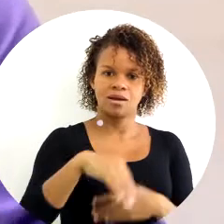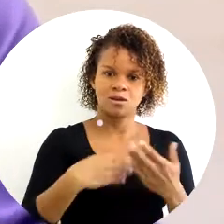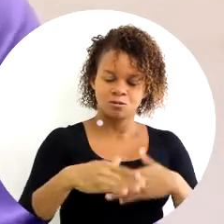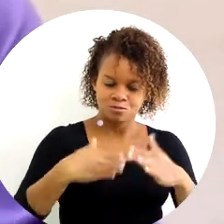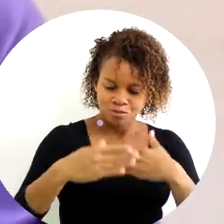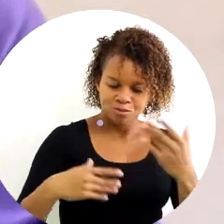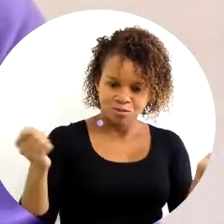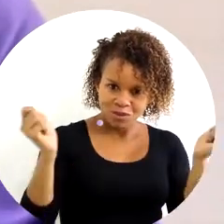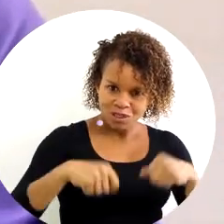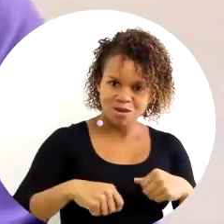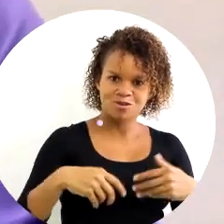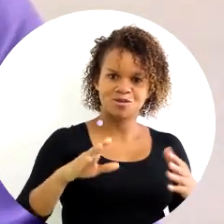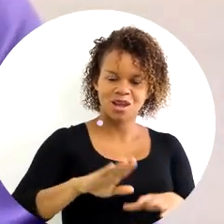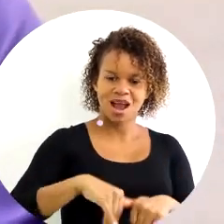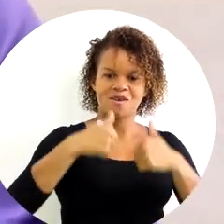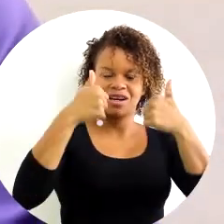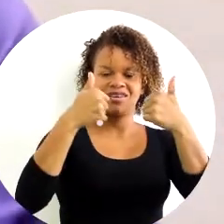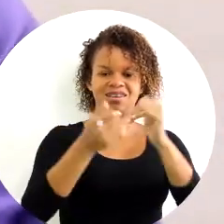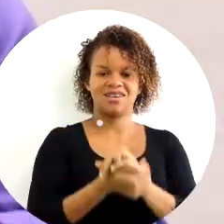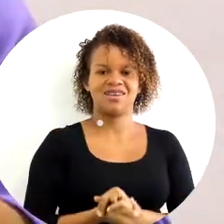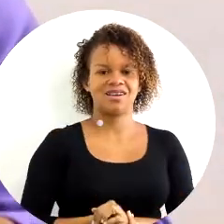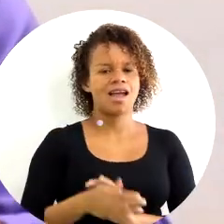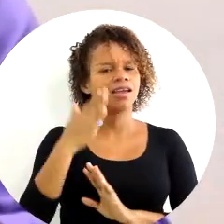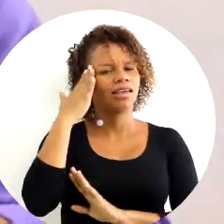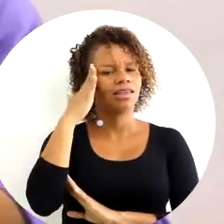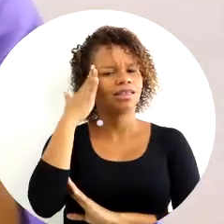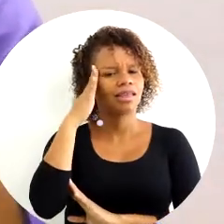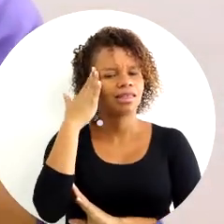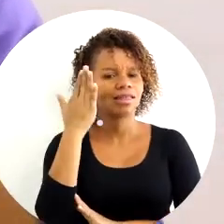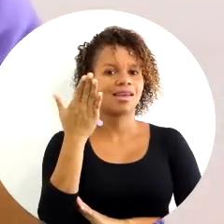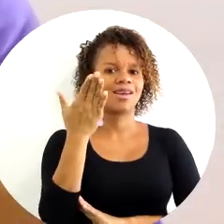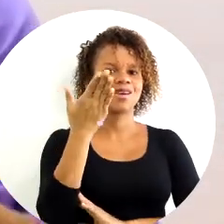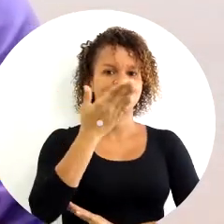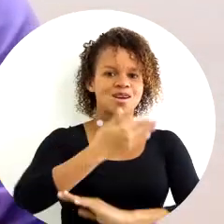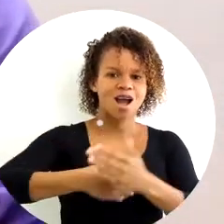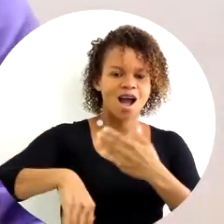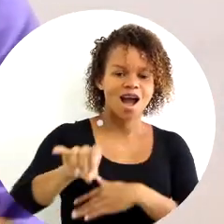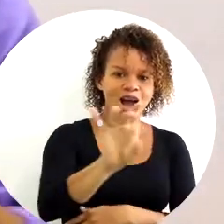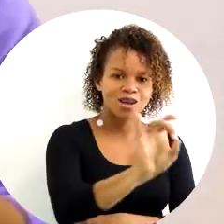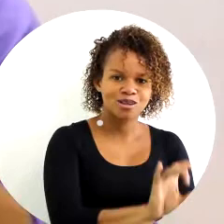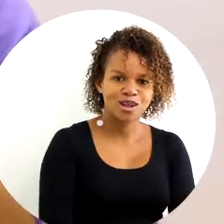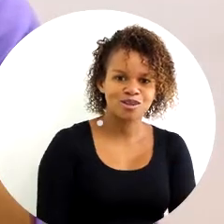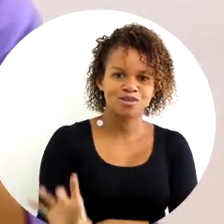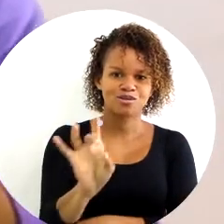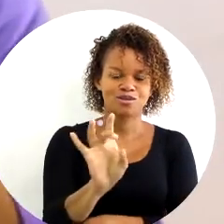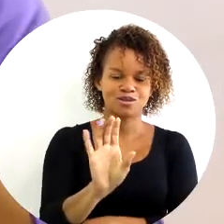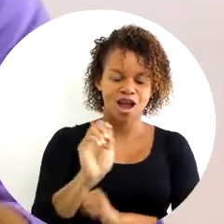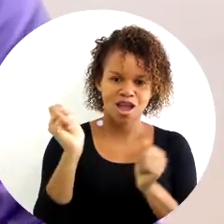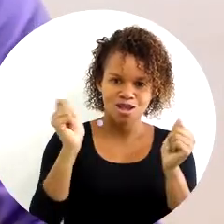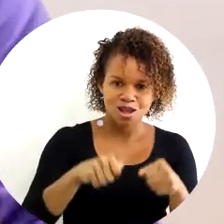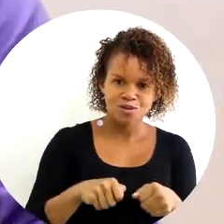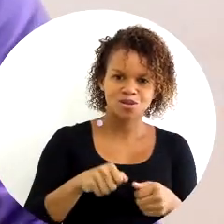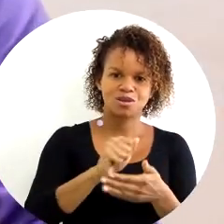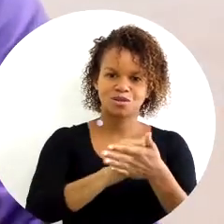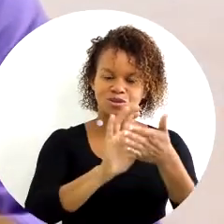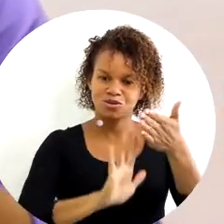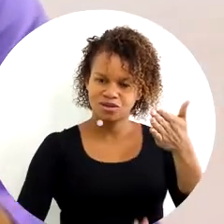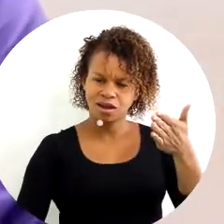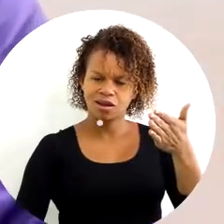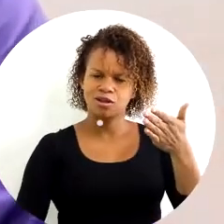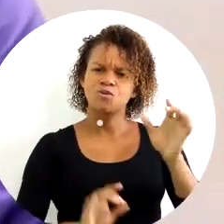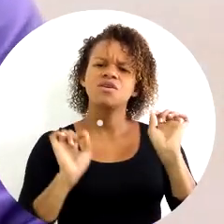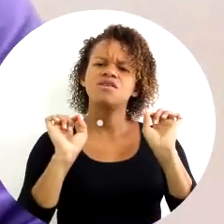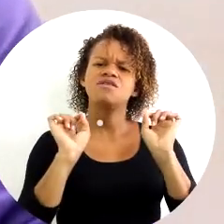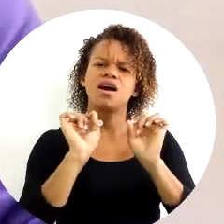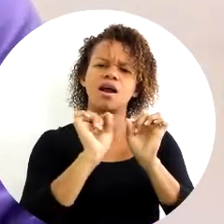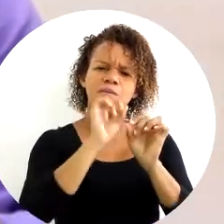esse é o grande desafio da gestão da qualidade, entender as especificidades de cada indivíduo na execução da sua tarefa. E